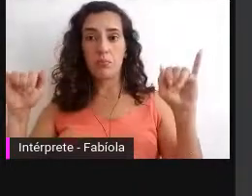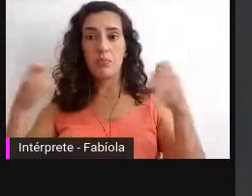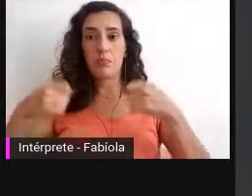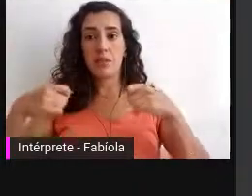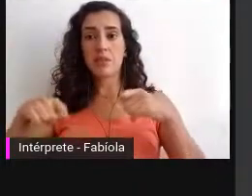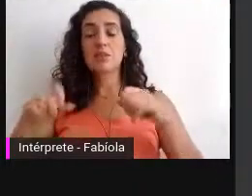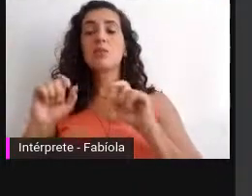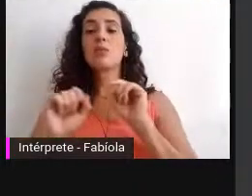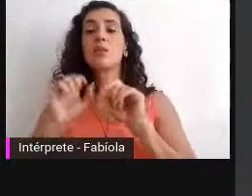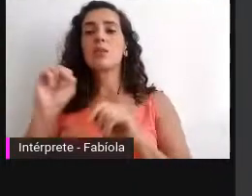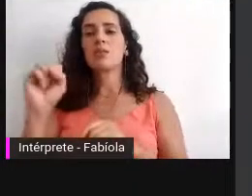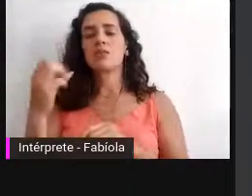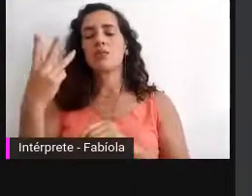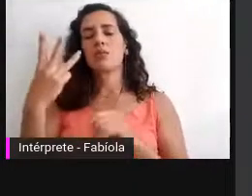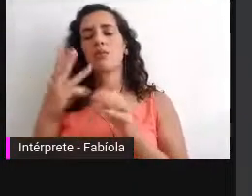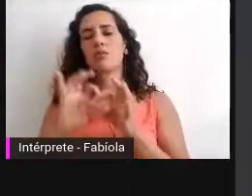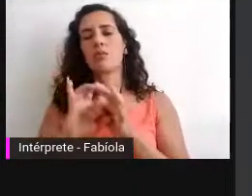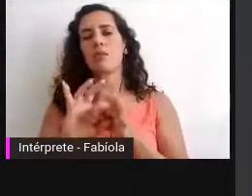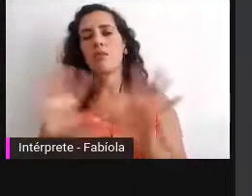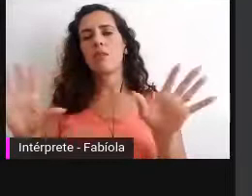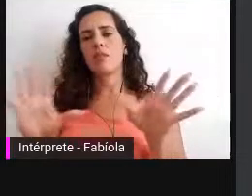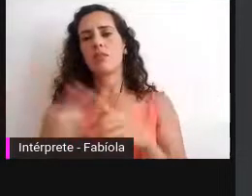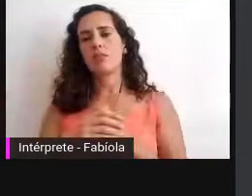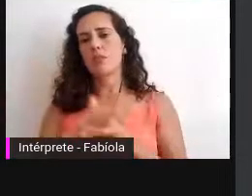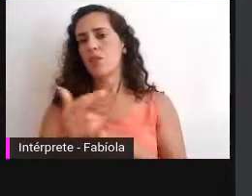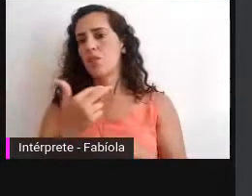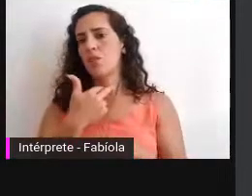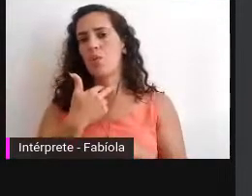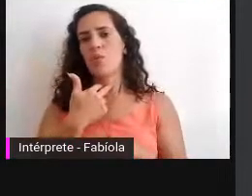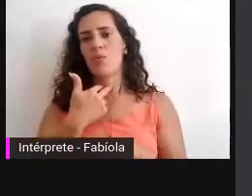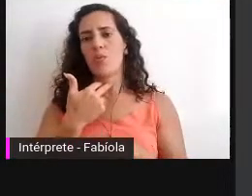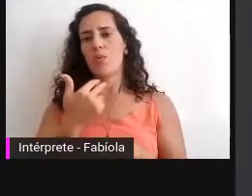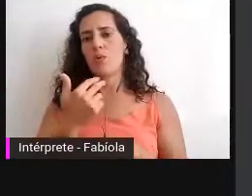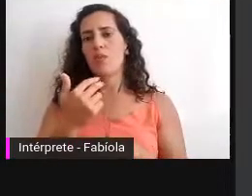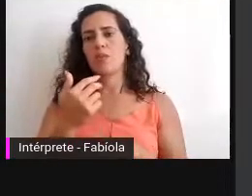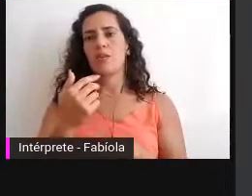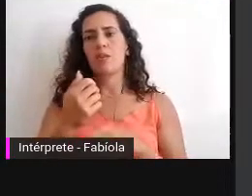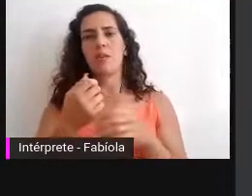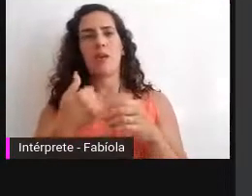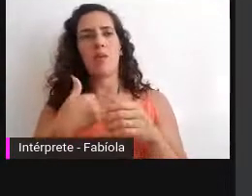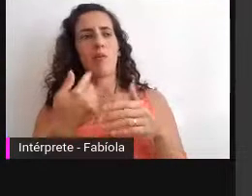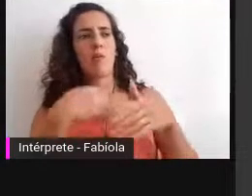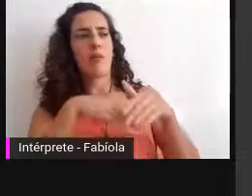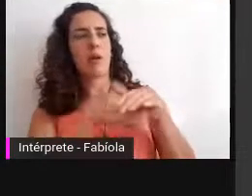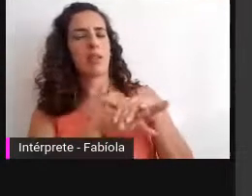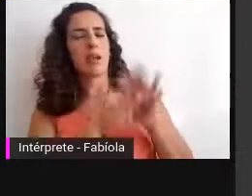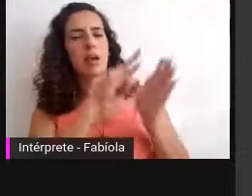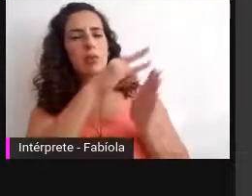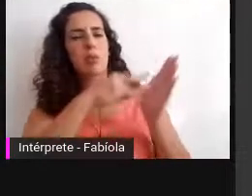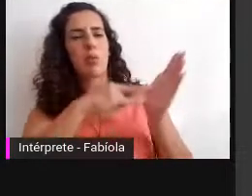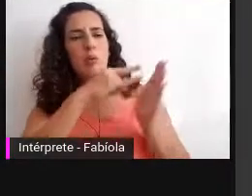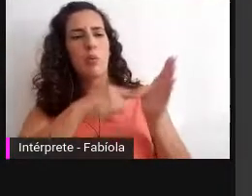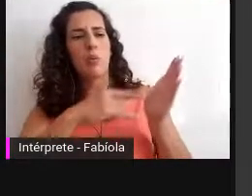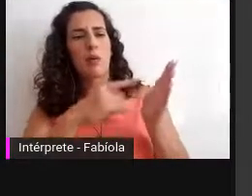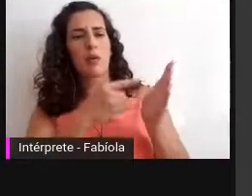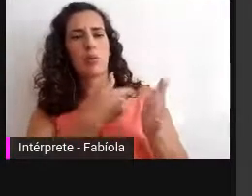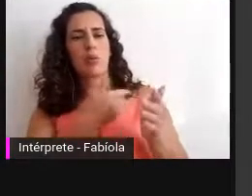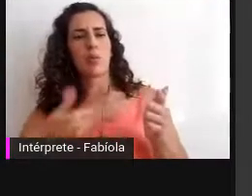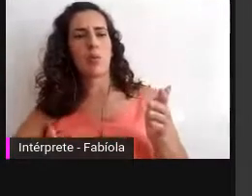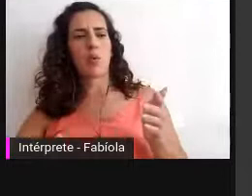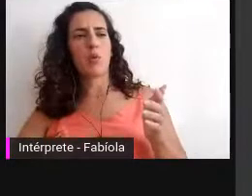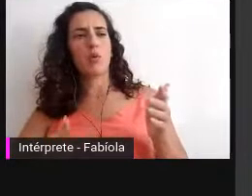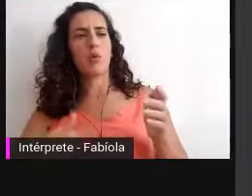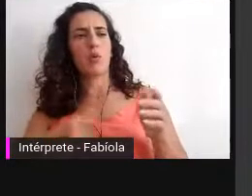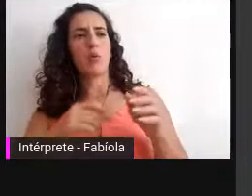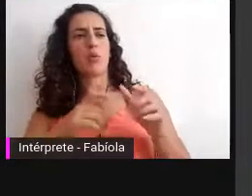documentos públicos não podem ser produzidos mantidos arquivados